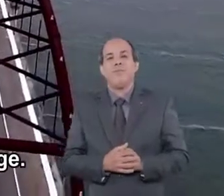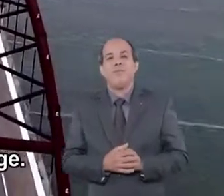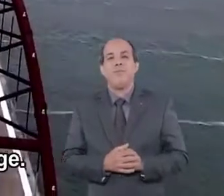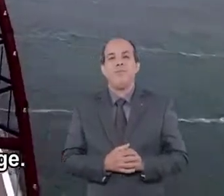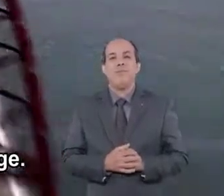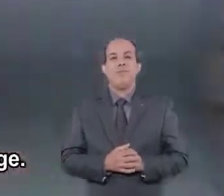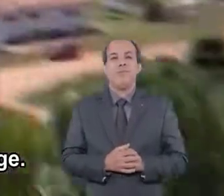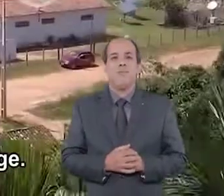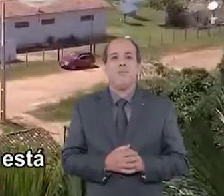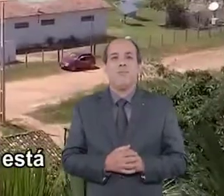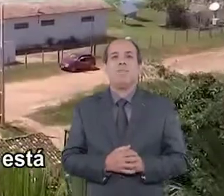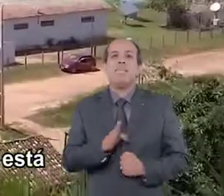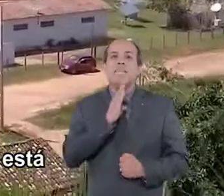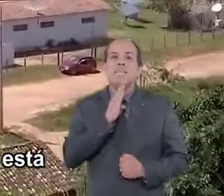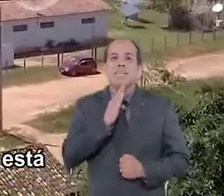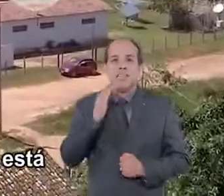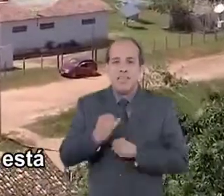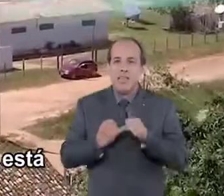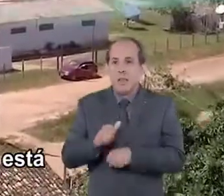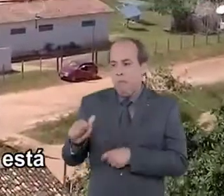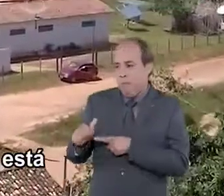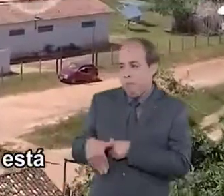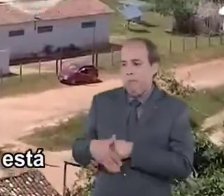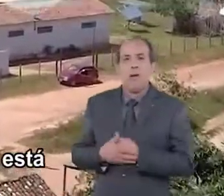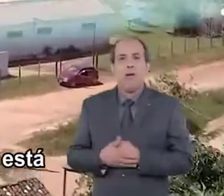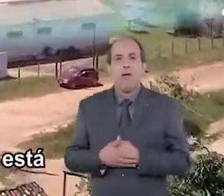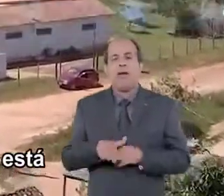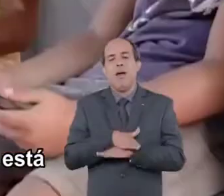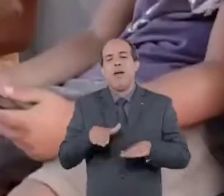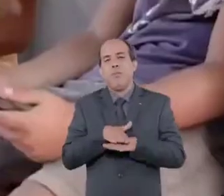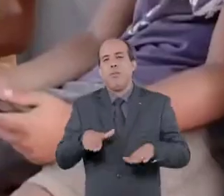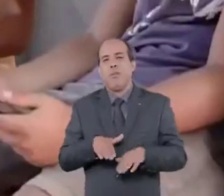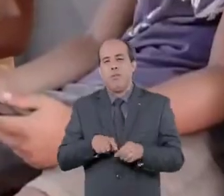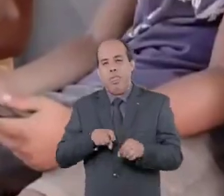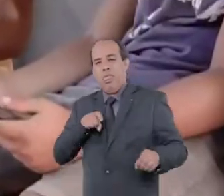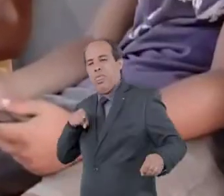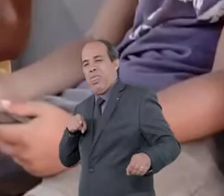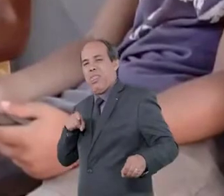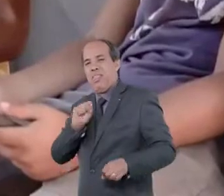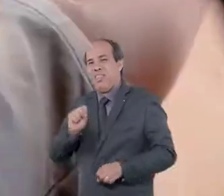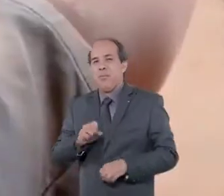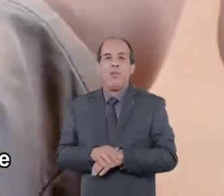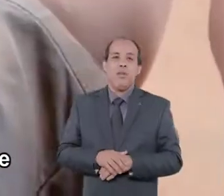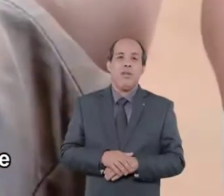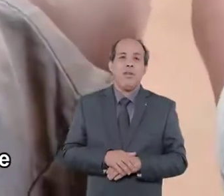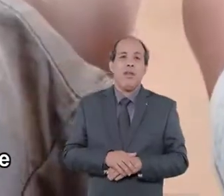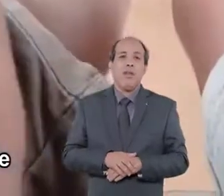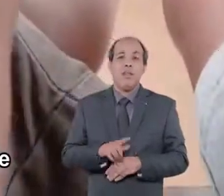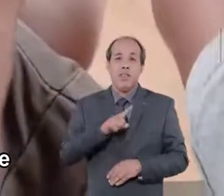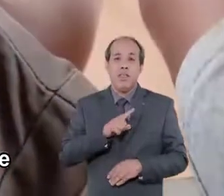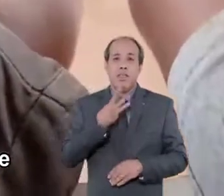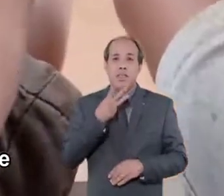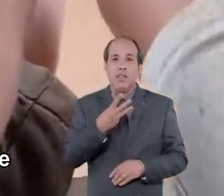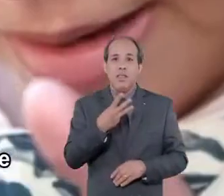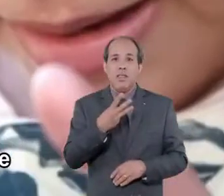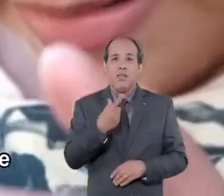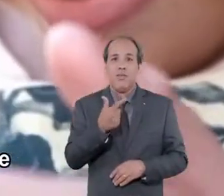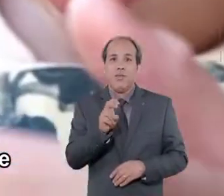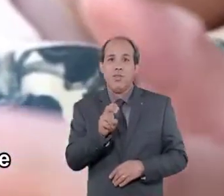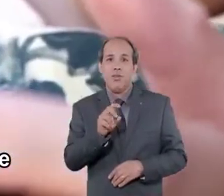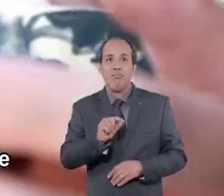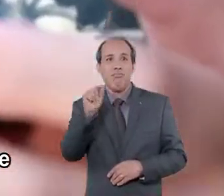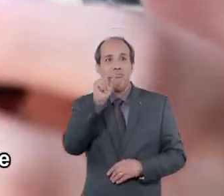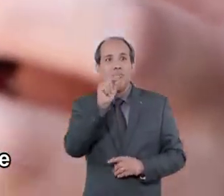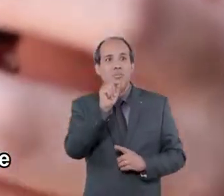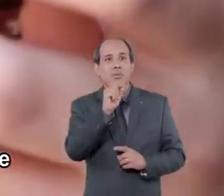para ainda mais longe. E sabe aquela internet peba? Ela já está desconectando aqui de Sergipe que agora tem 325